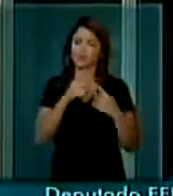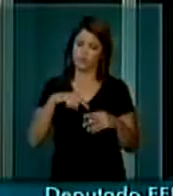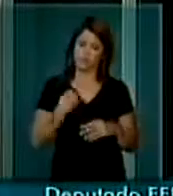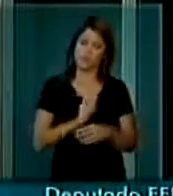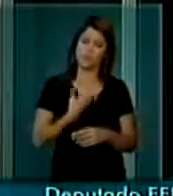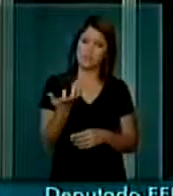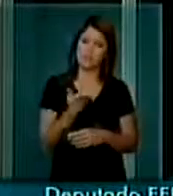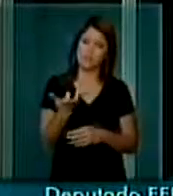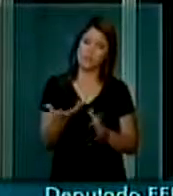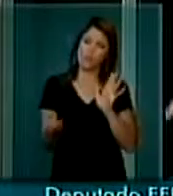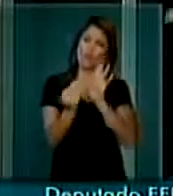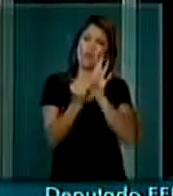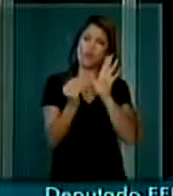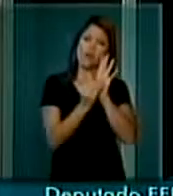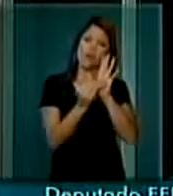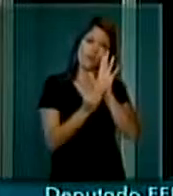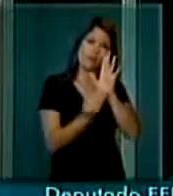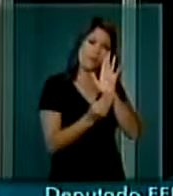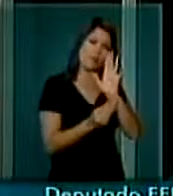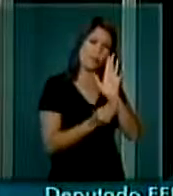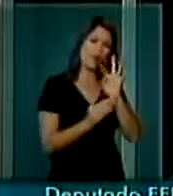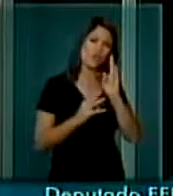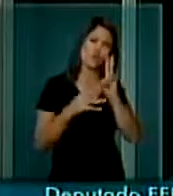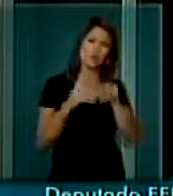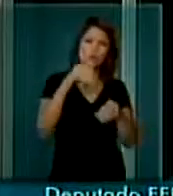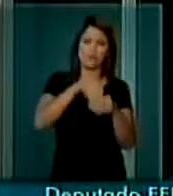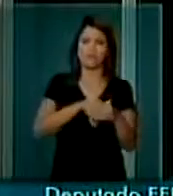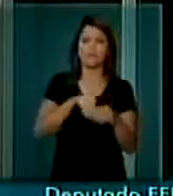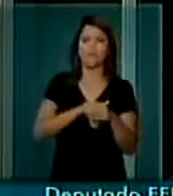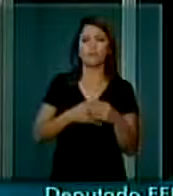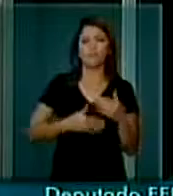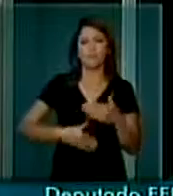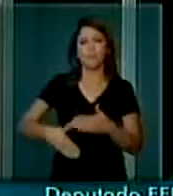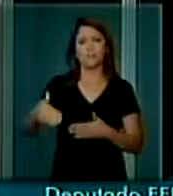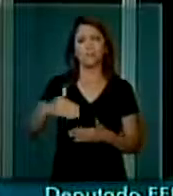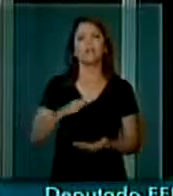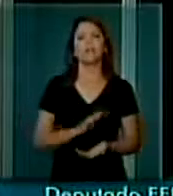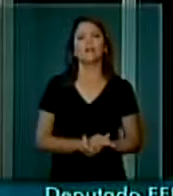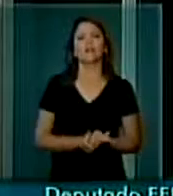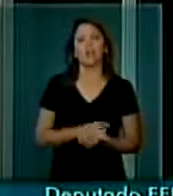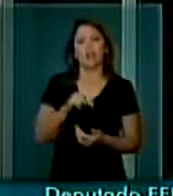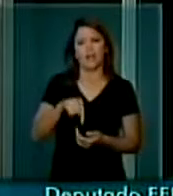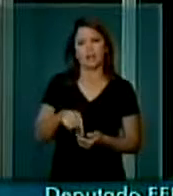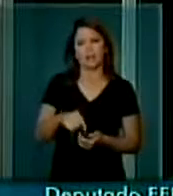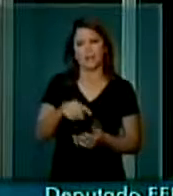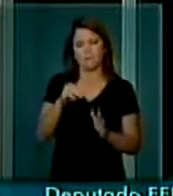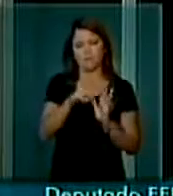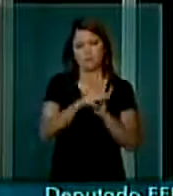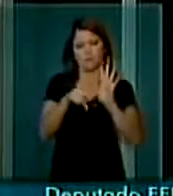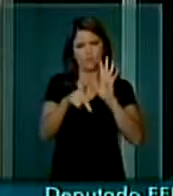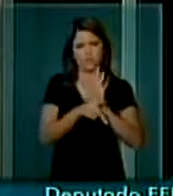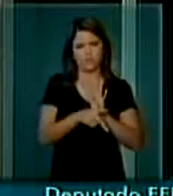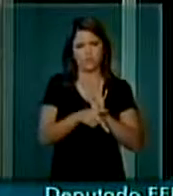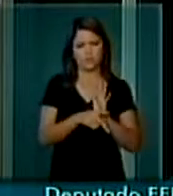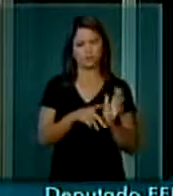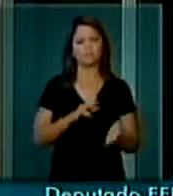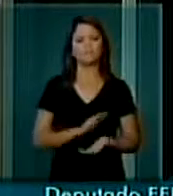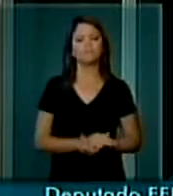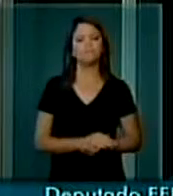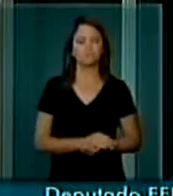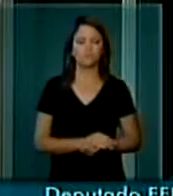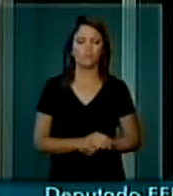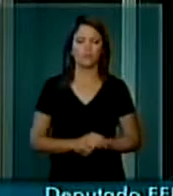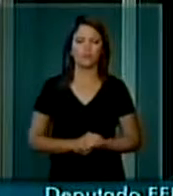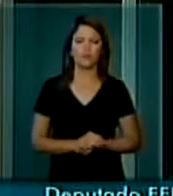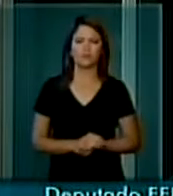estes dispositivos aqui durante a votação desta medida provisória. ver isso aí, amanhã eu ligo para você, vou passar logo cedo.